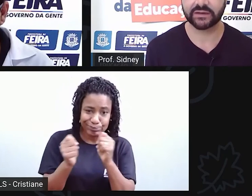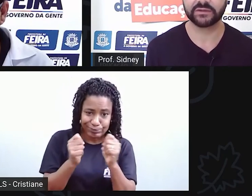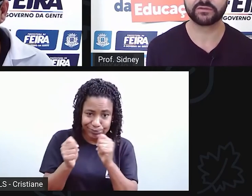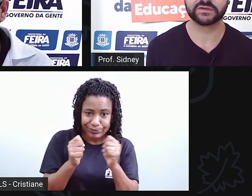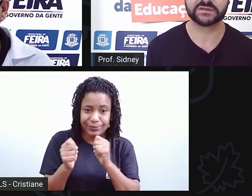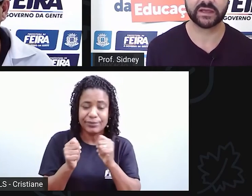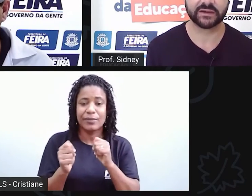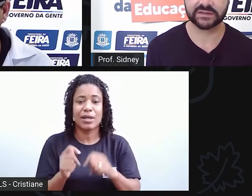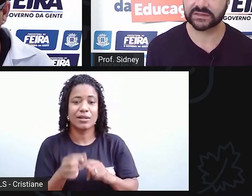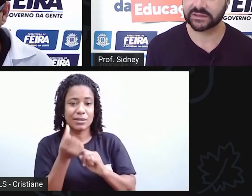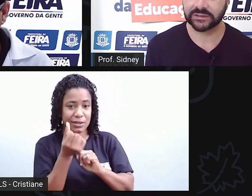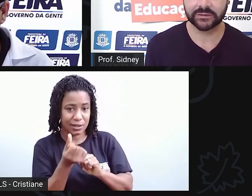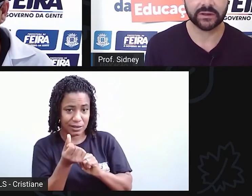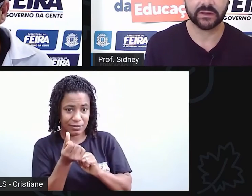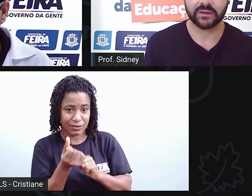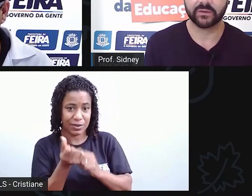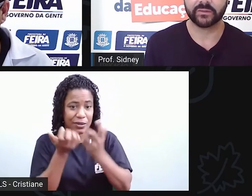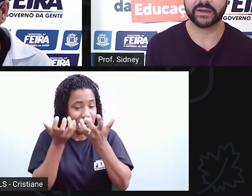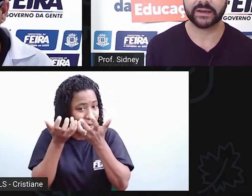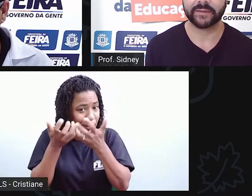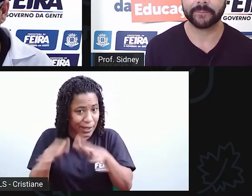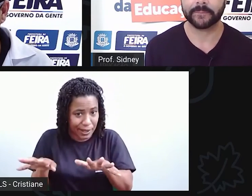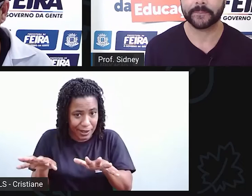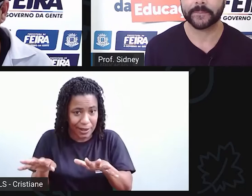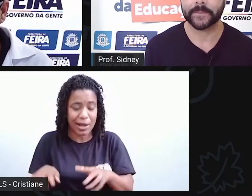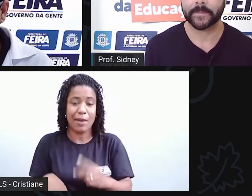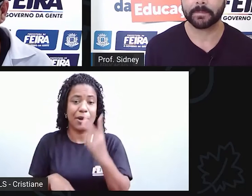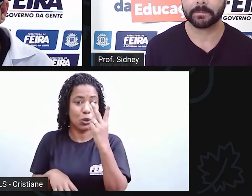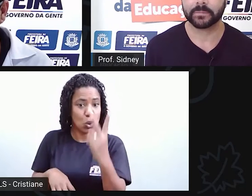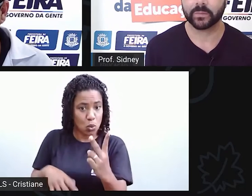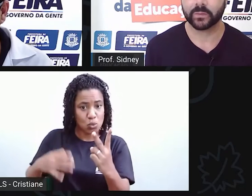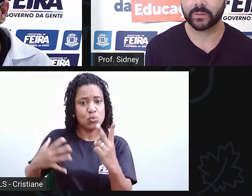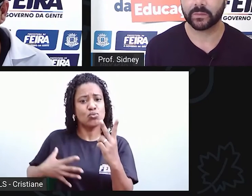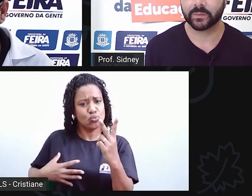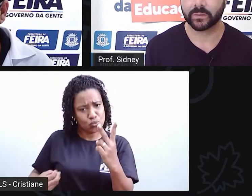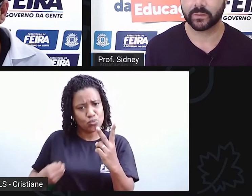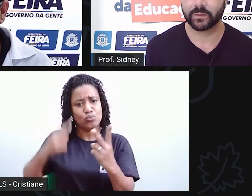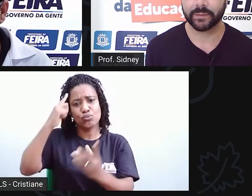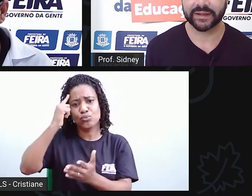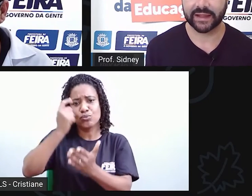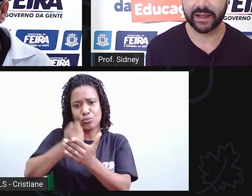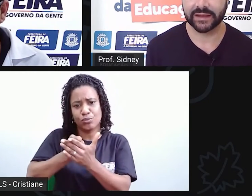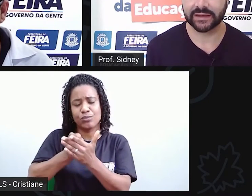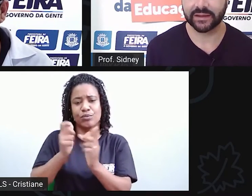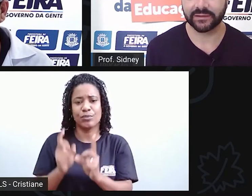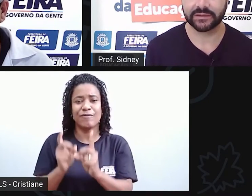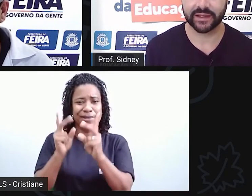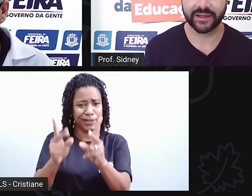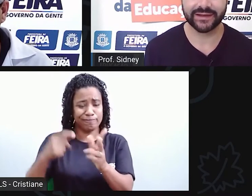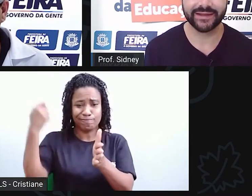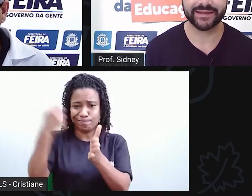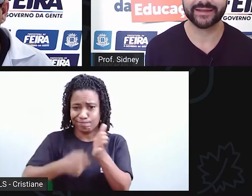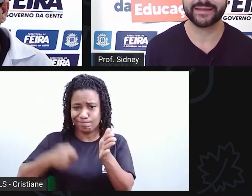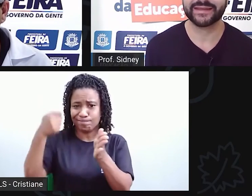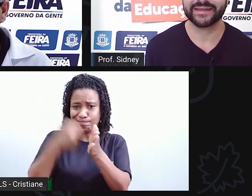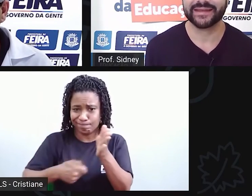quiseram, e fizeram, sim, uma batalha interna,